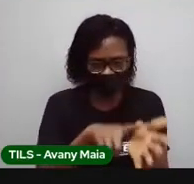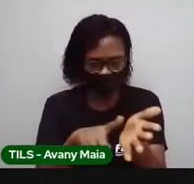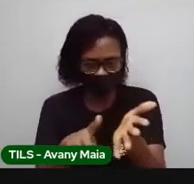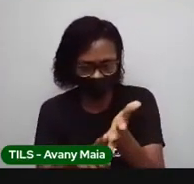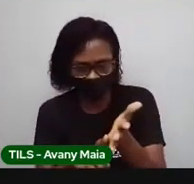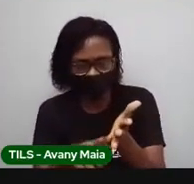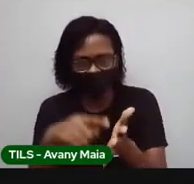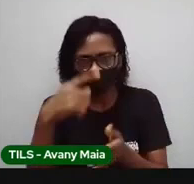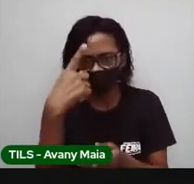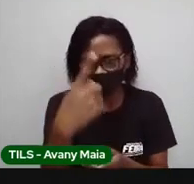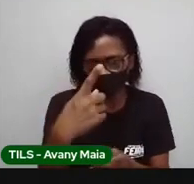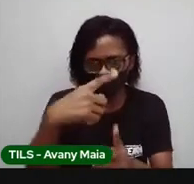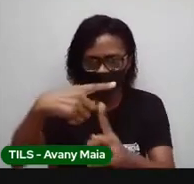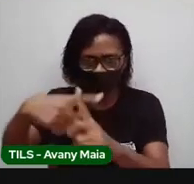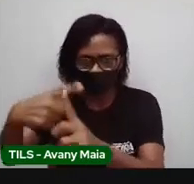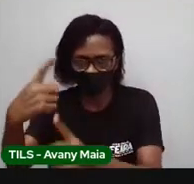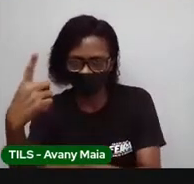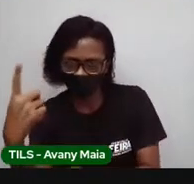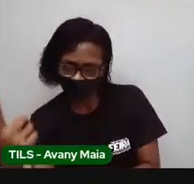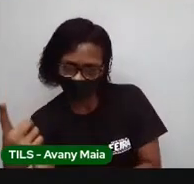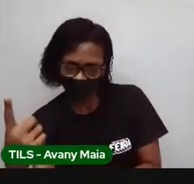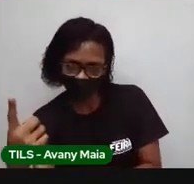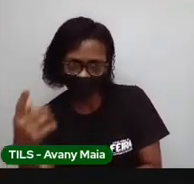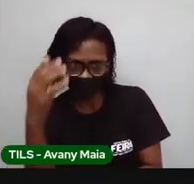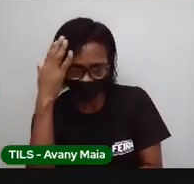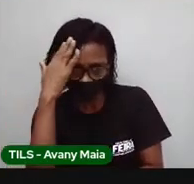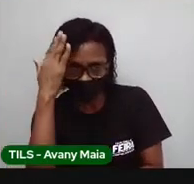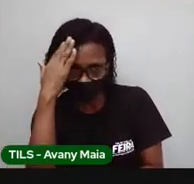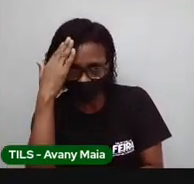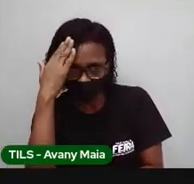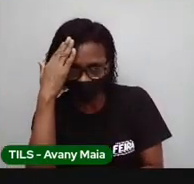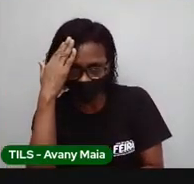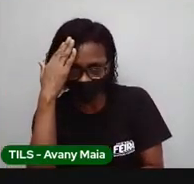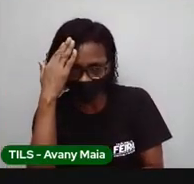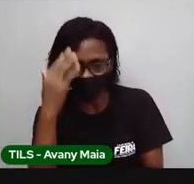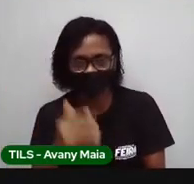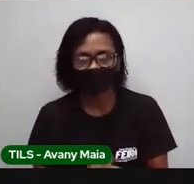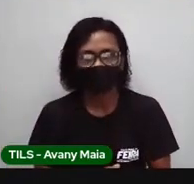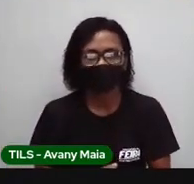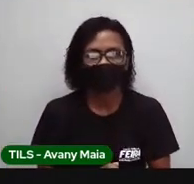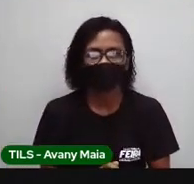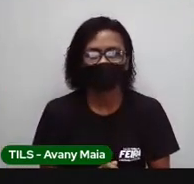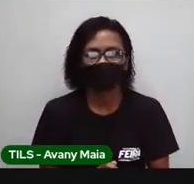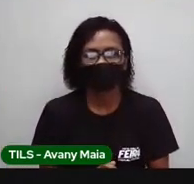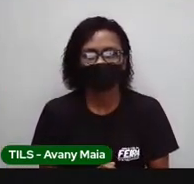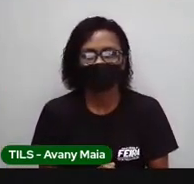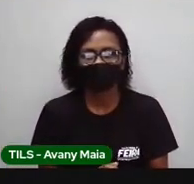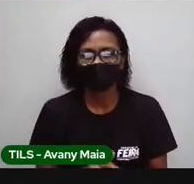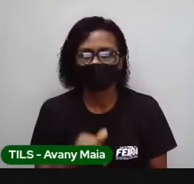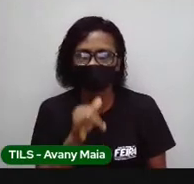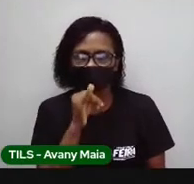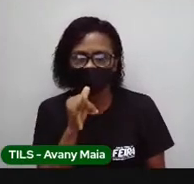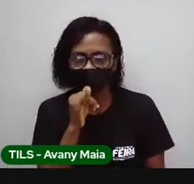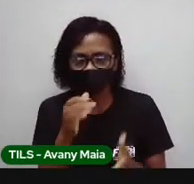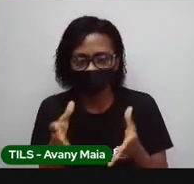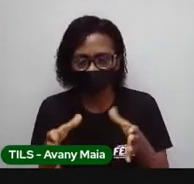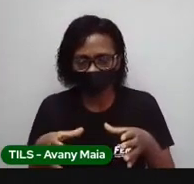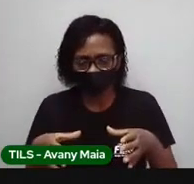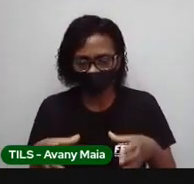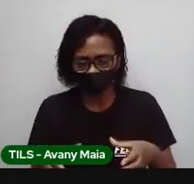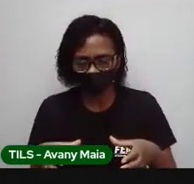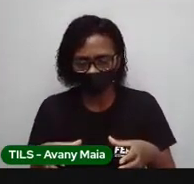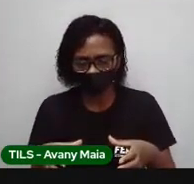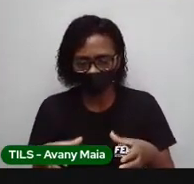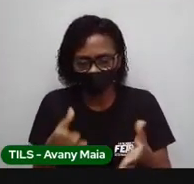aliás, dois quilograma de feijão, se você tiver ele em um pacote só, você